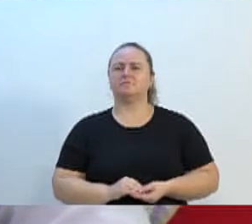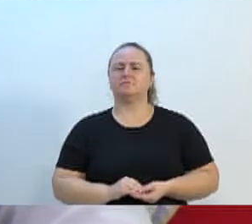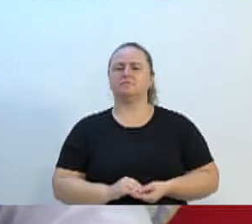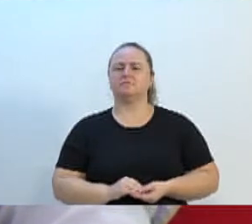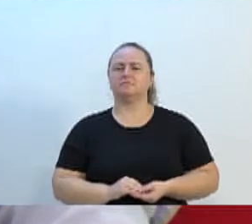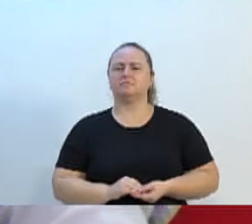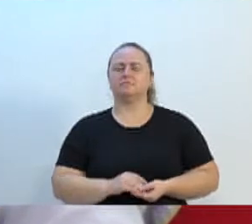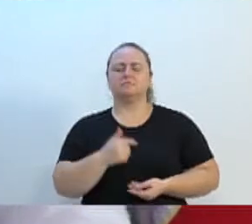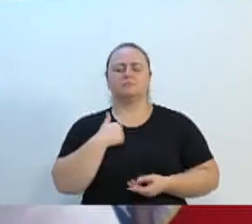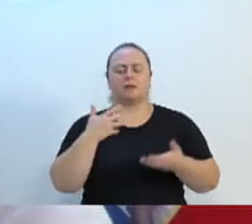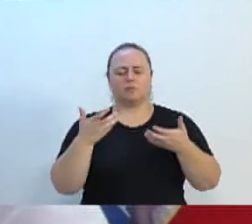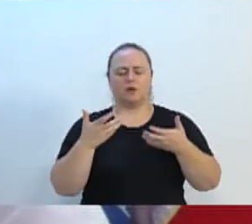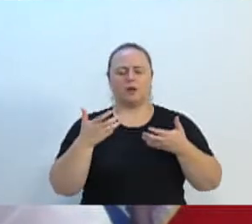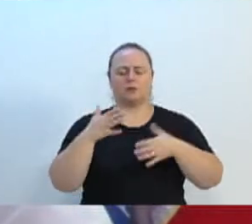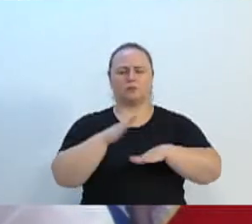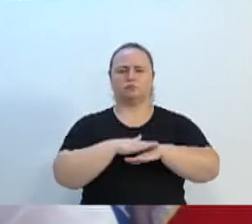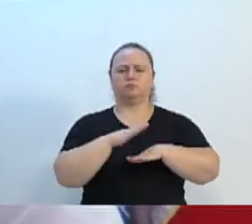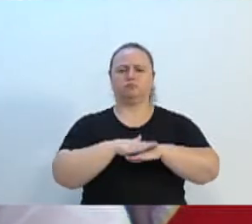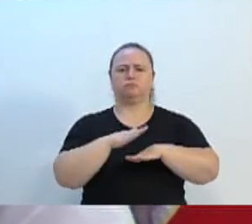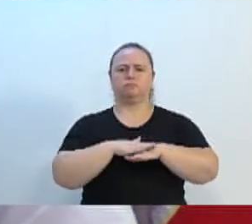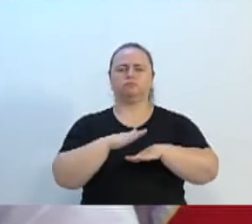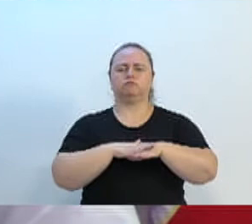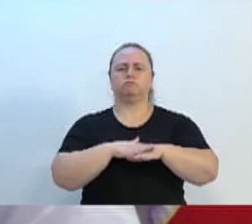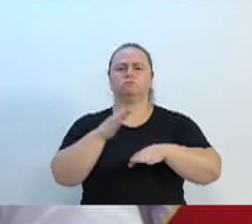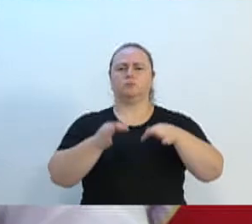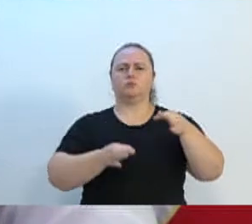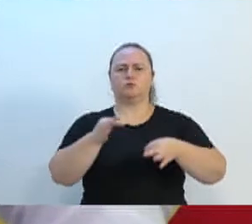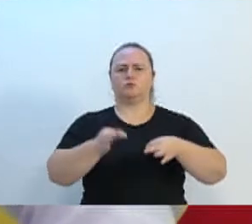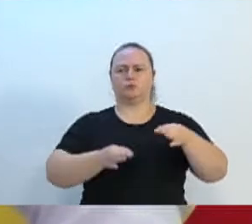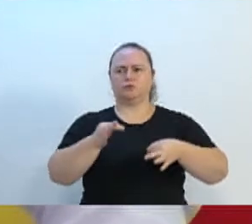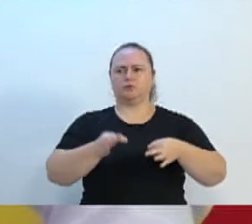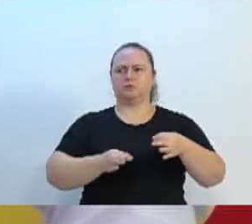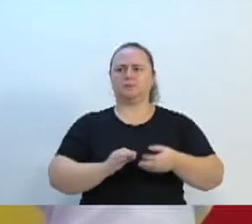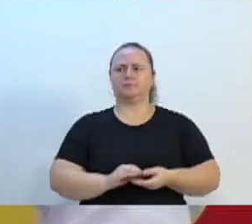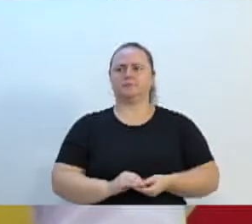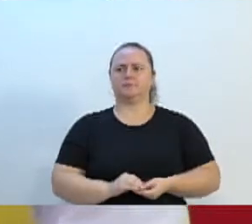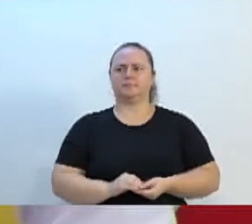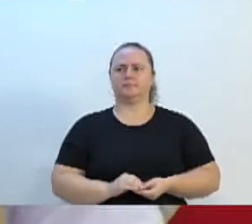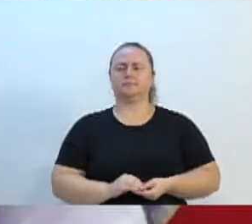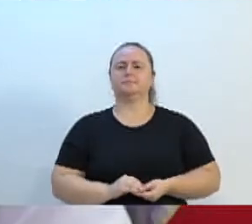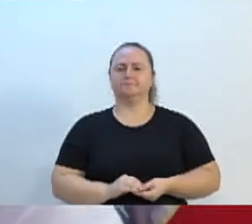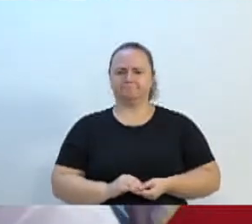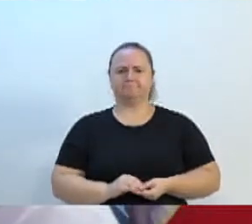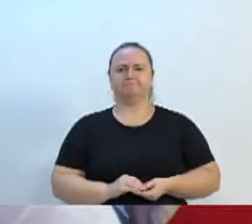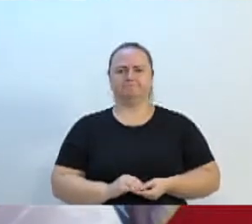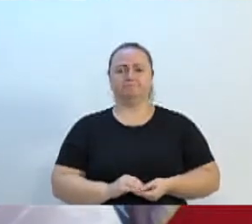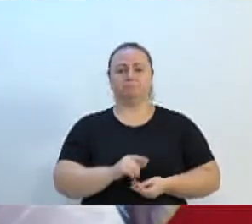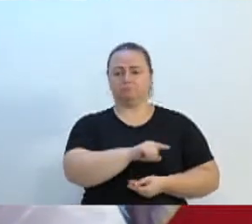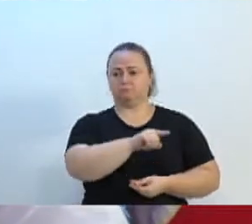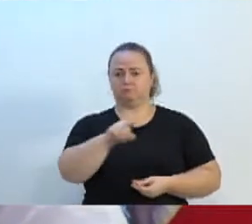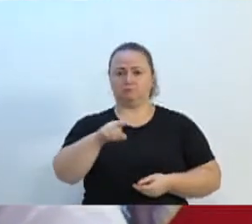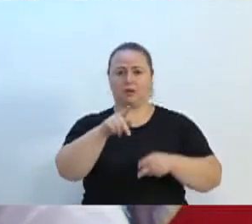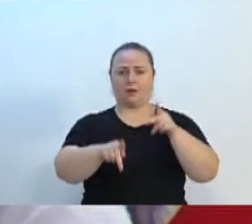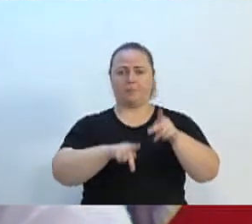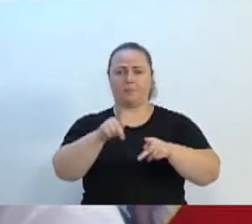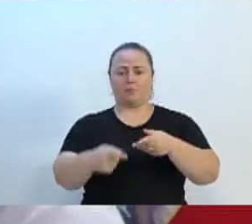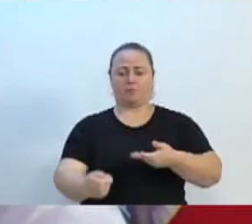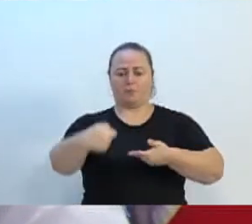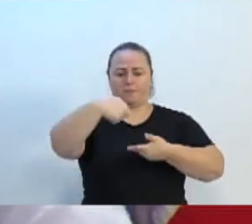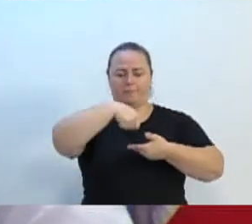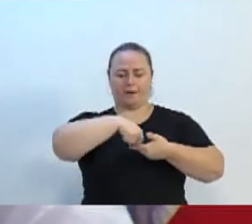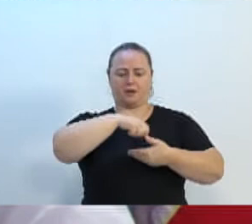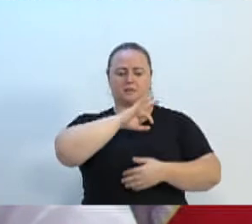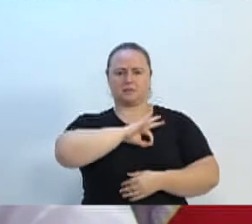justiça. Justiça. Nós aqui, vereadores, nós somos pagos pelos impostos que a população paga